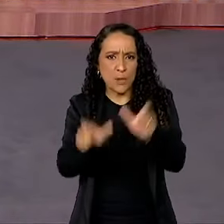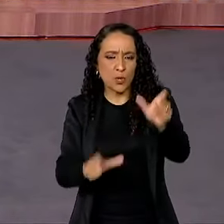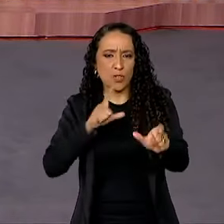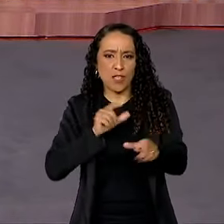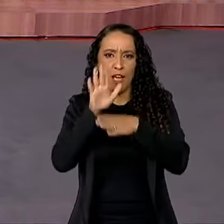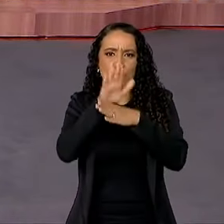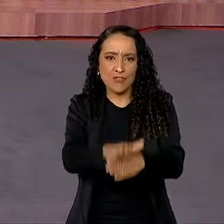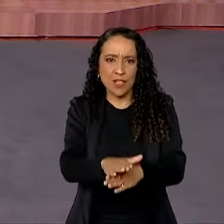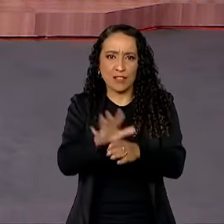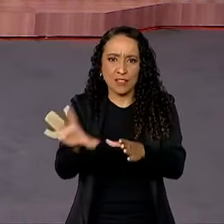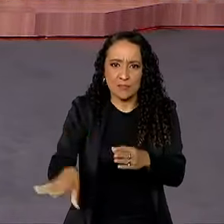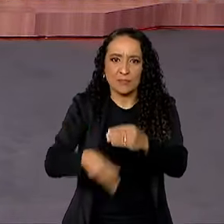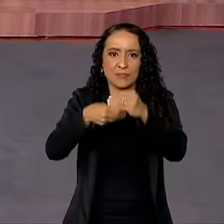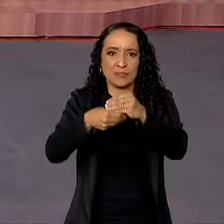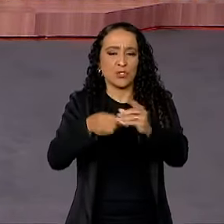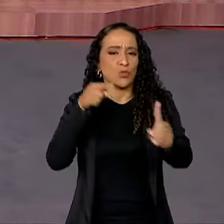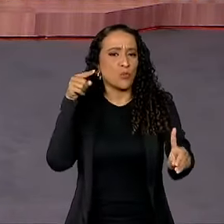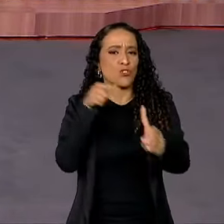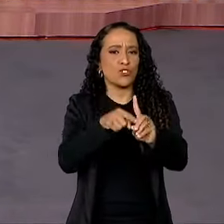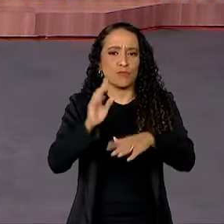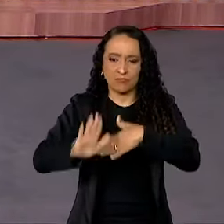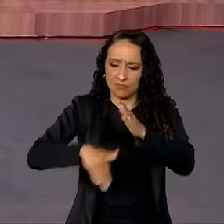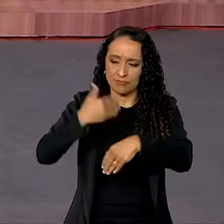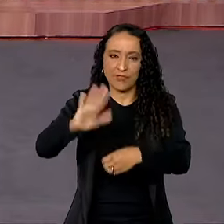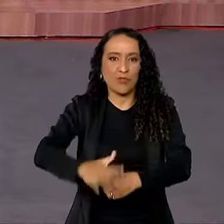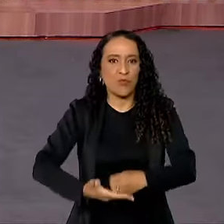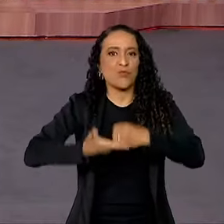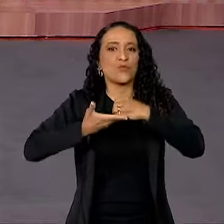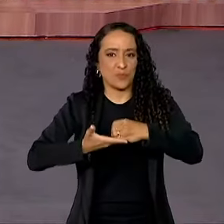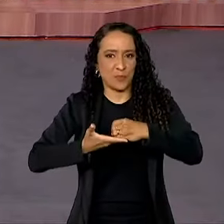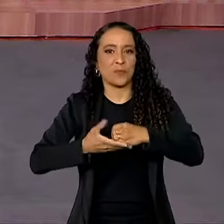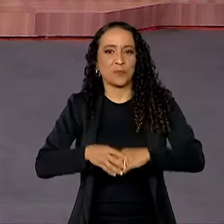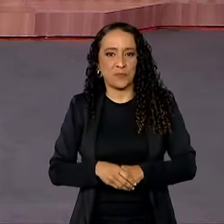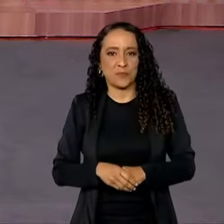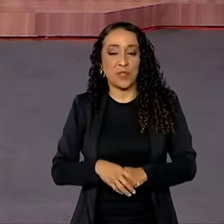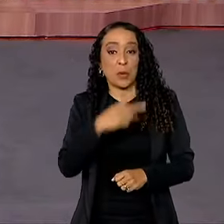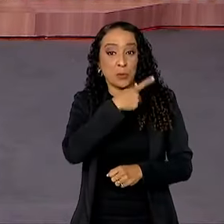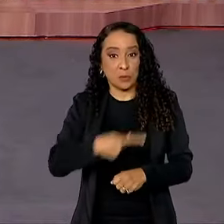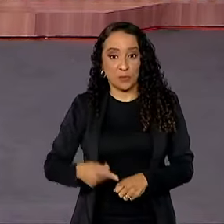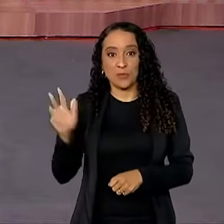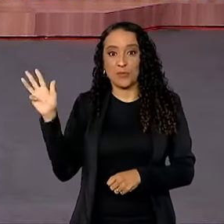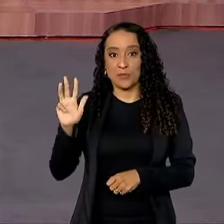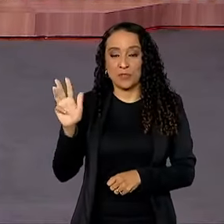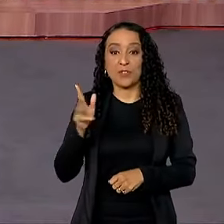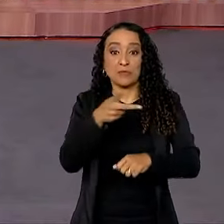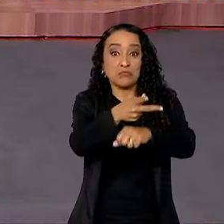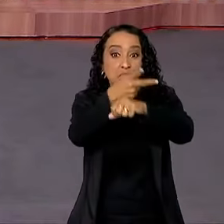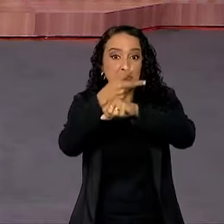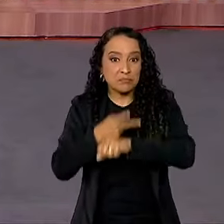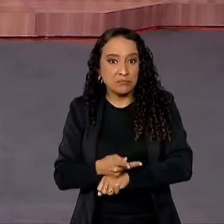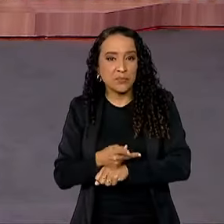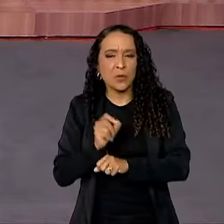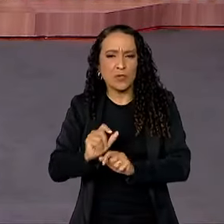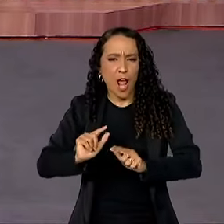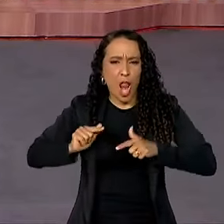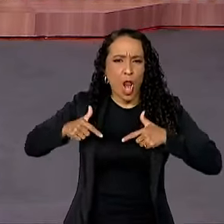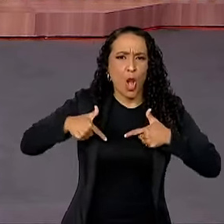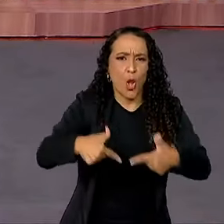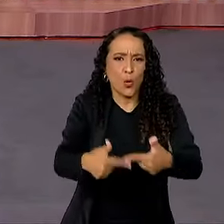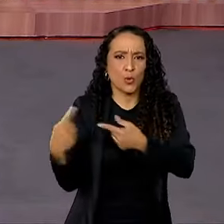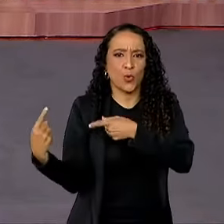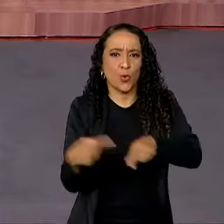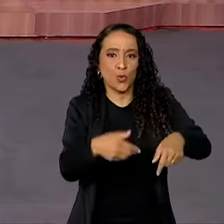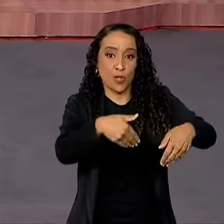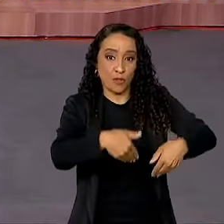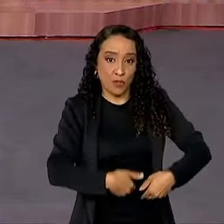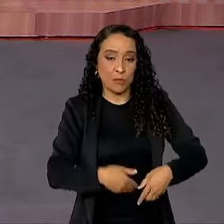contribuído para a implementação dos Objetivos de Desenvolvimento Sustentável. O presidente Lula foi premiado por sua luta